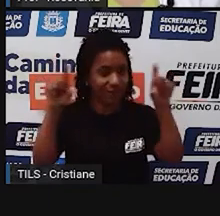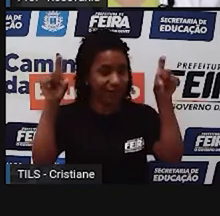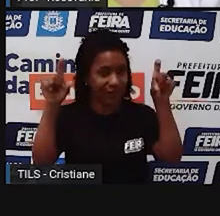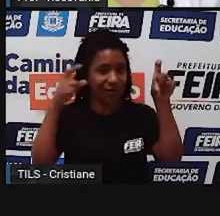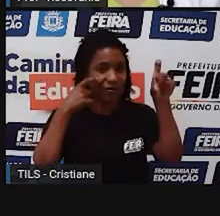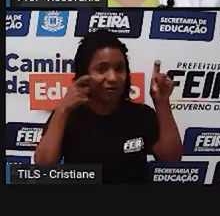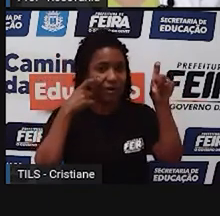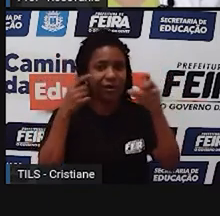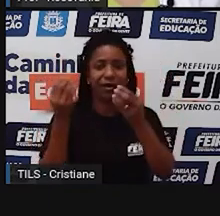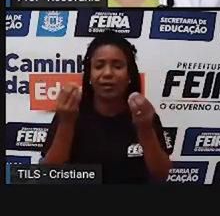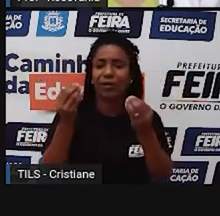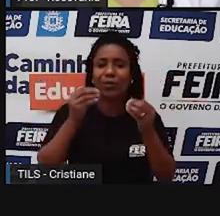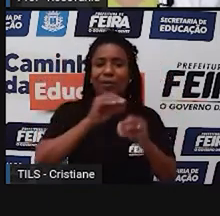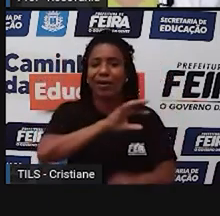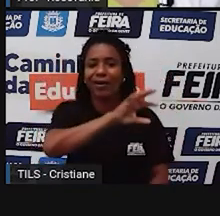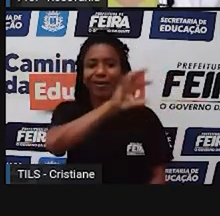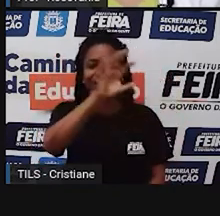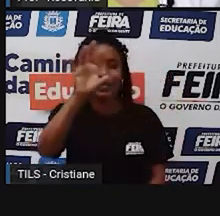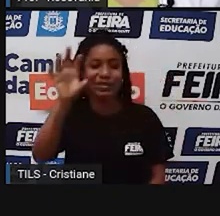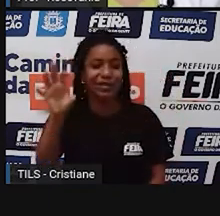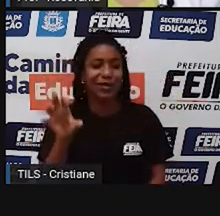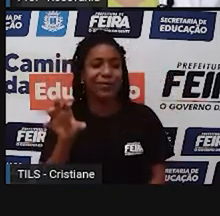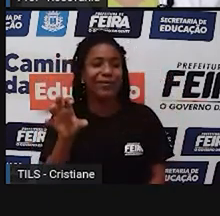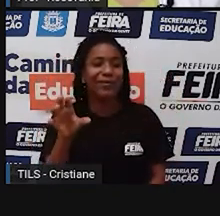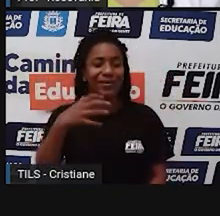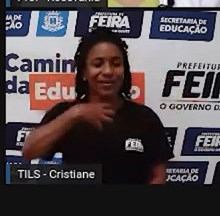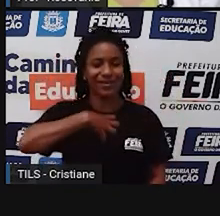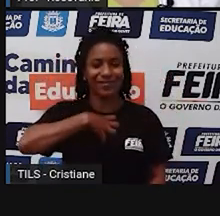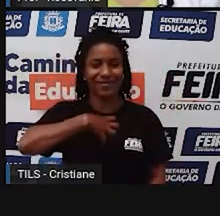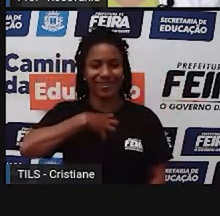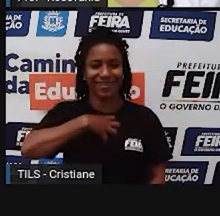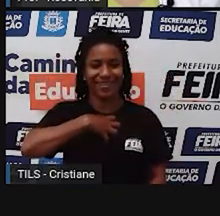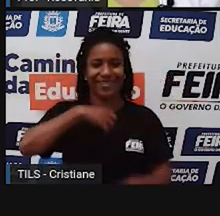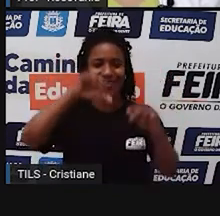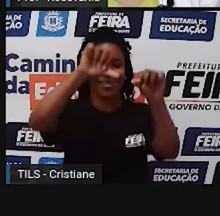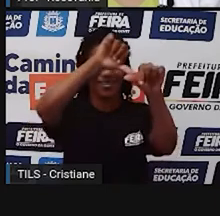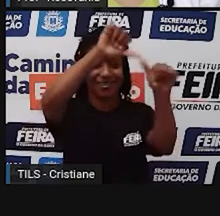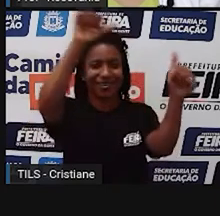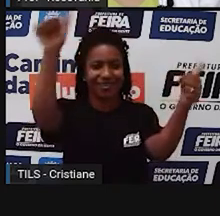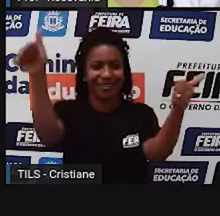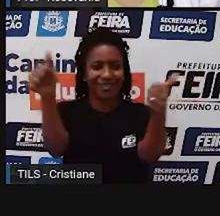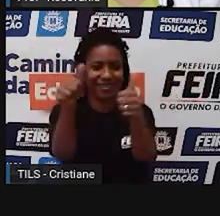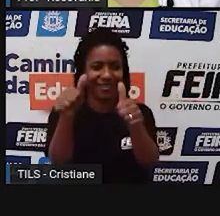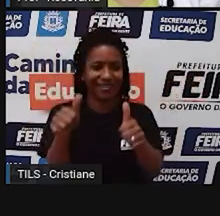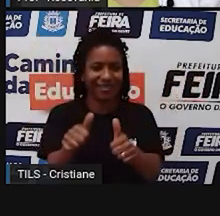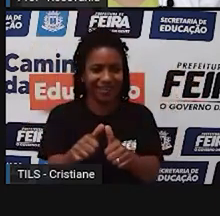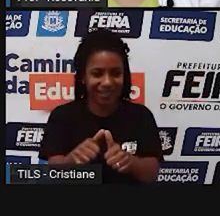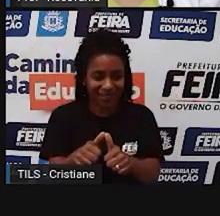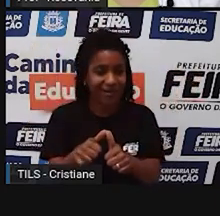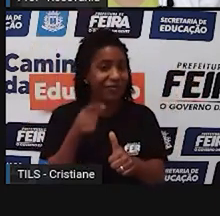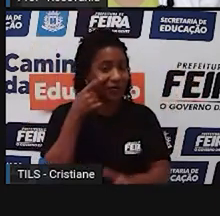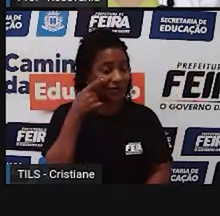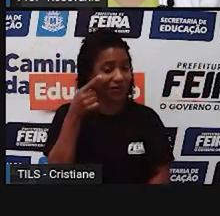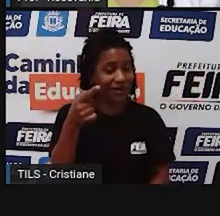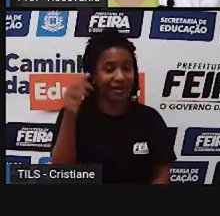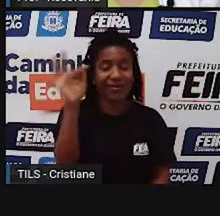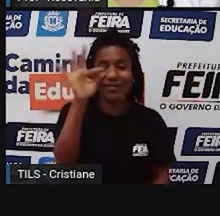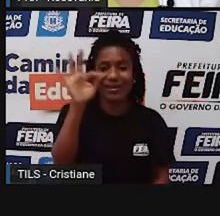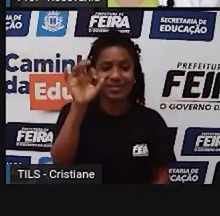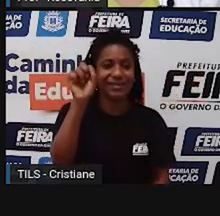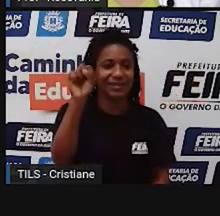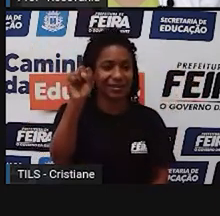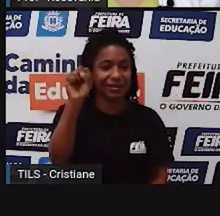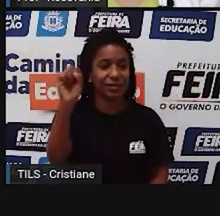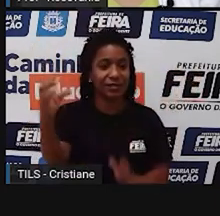Bahia, aqui é a nossa região da Bahia, só levando em consideração a Feira de Santana está no centro-norte baiano, mais ou menos